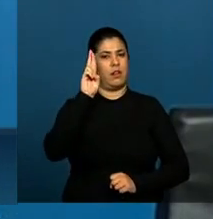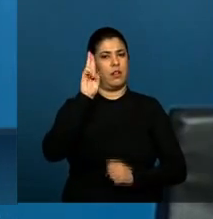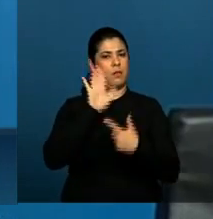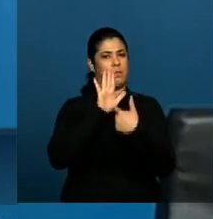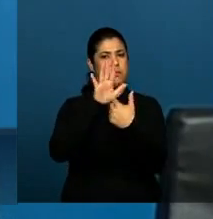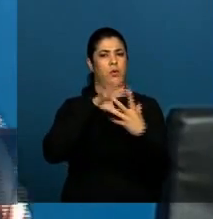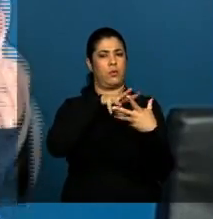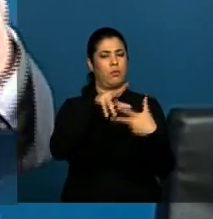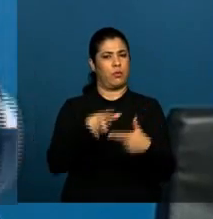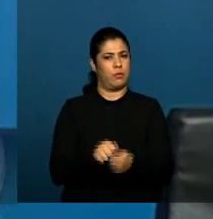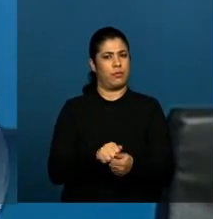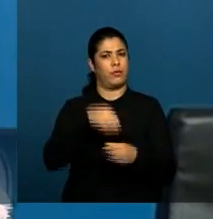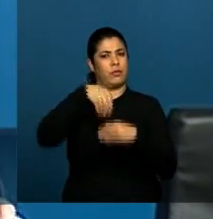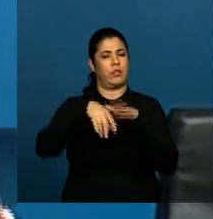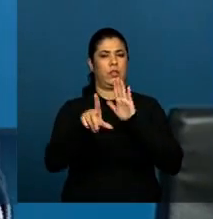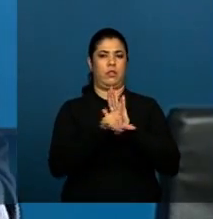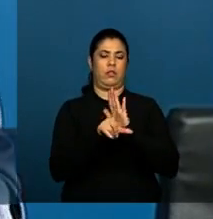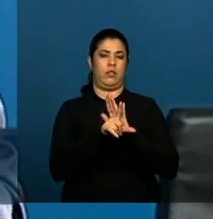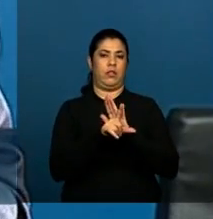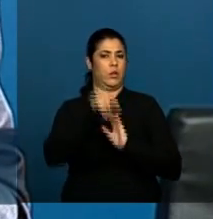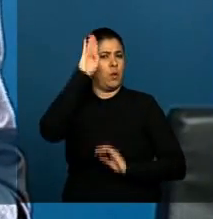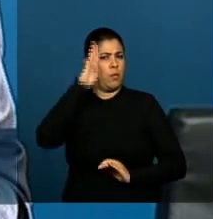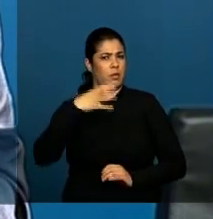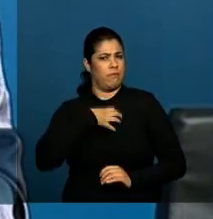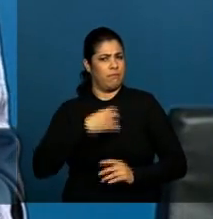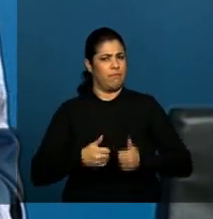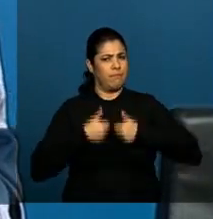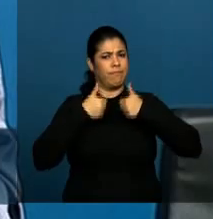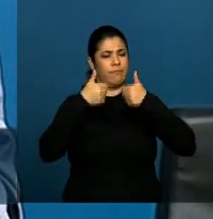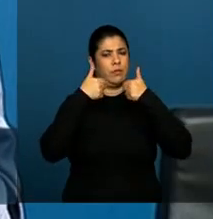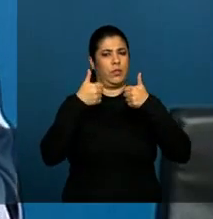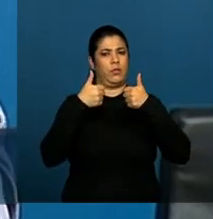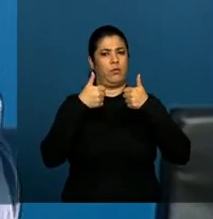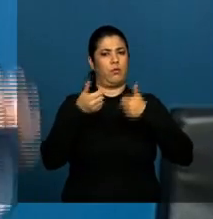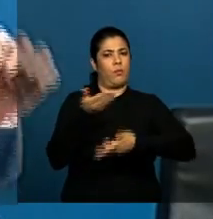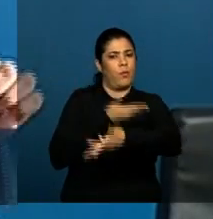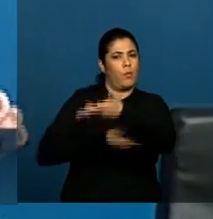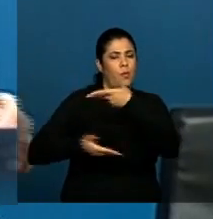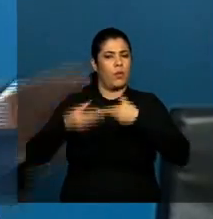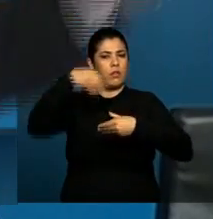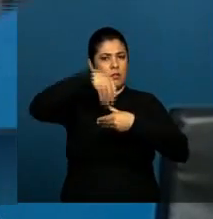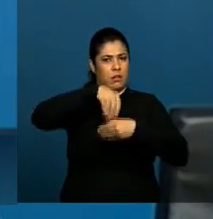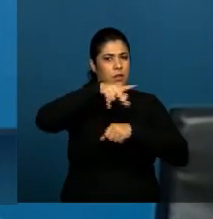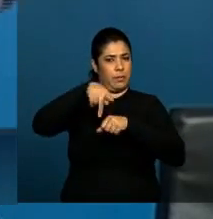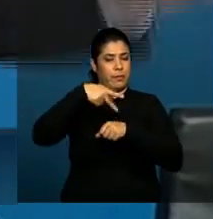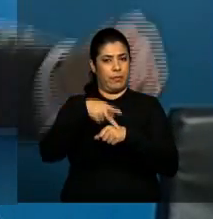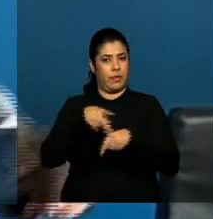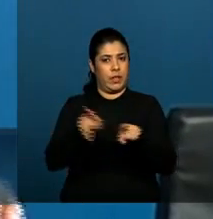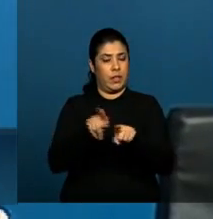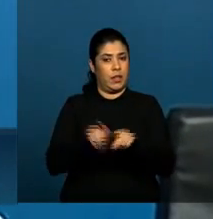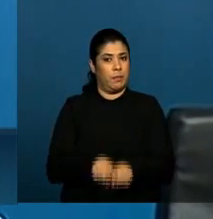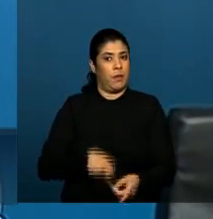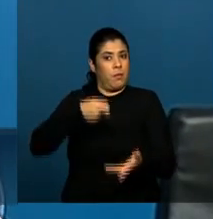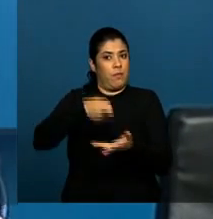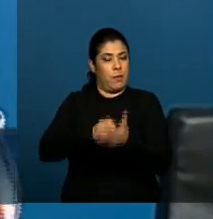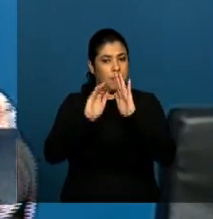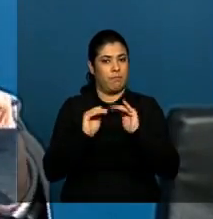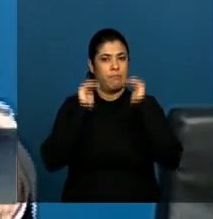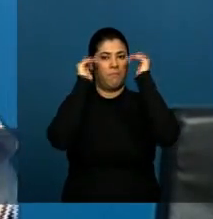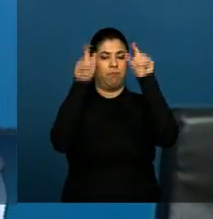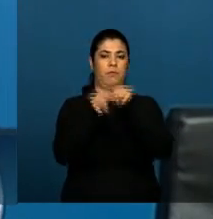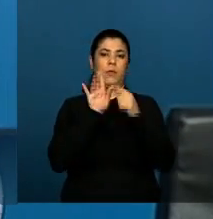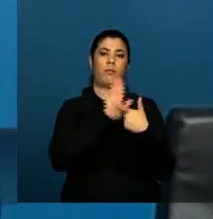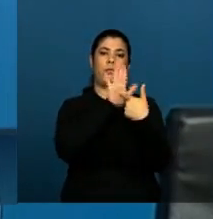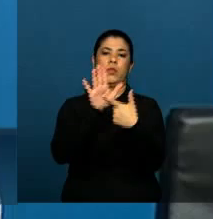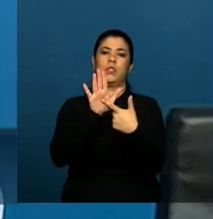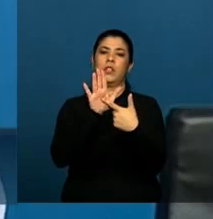Brasil poderá se orgulhar não só de disciplinar as suas relações internas nesse campo, de afirmar a sua soberania, mas também de dar